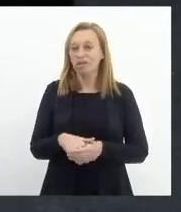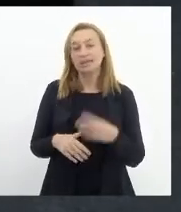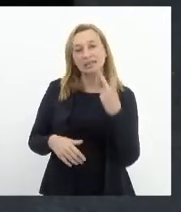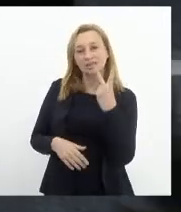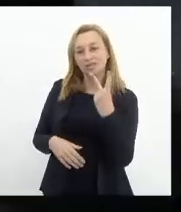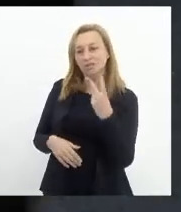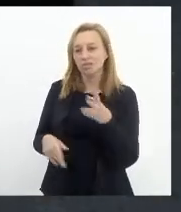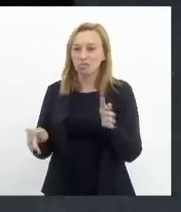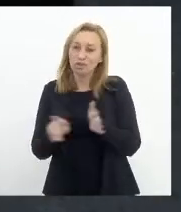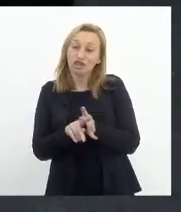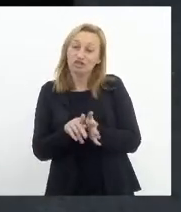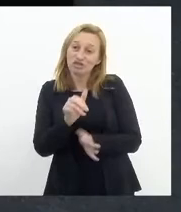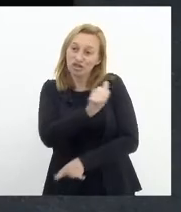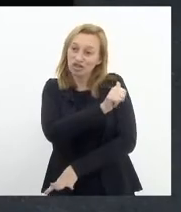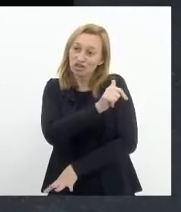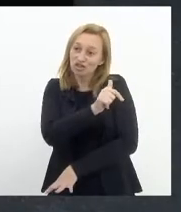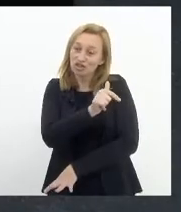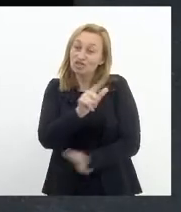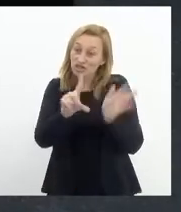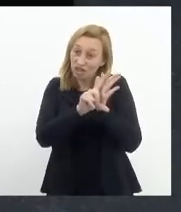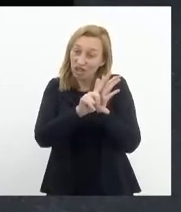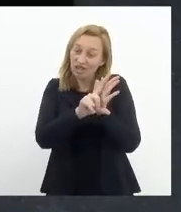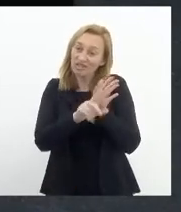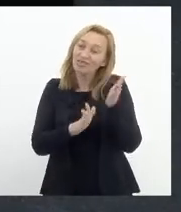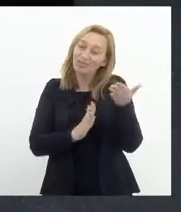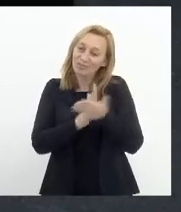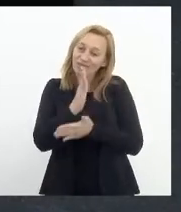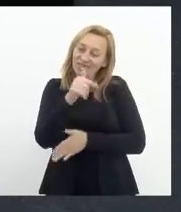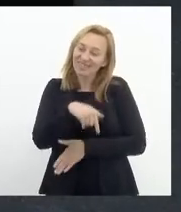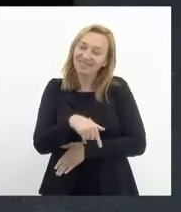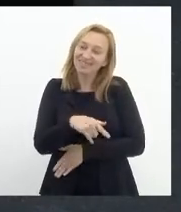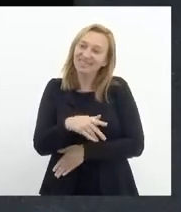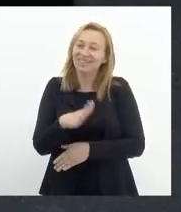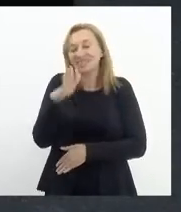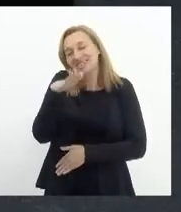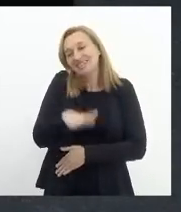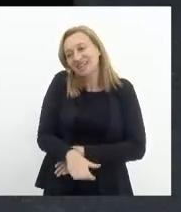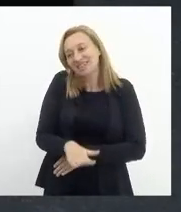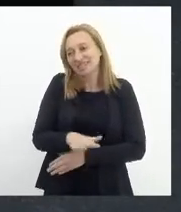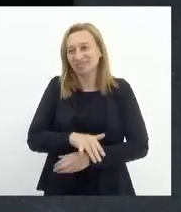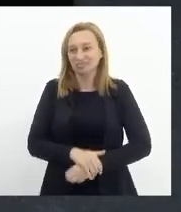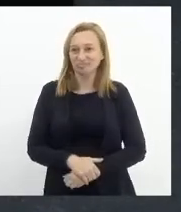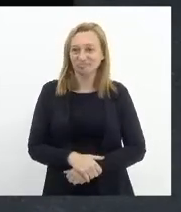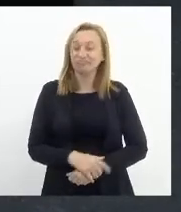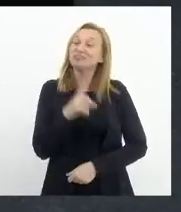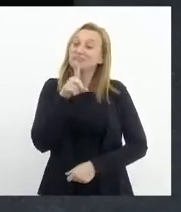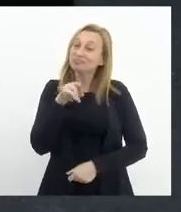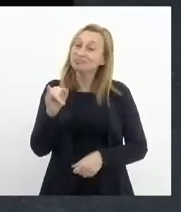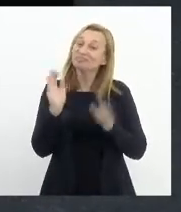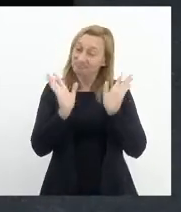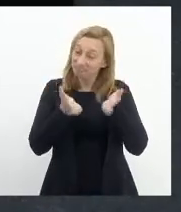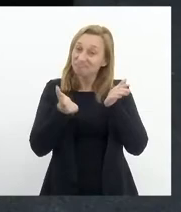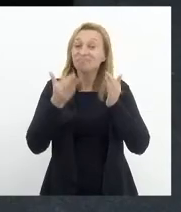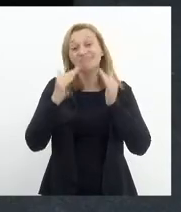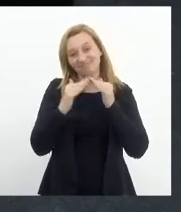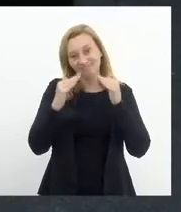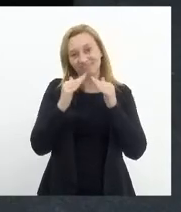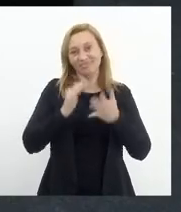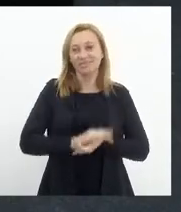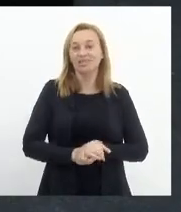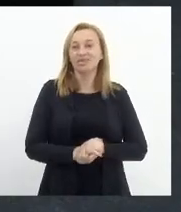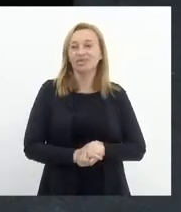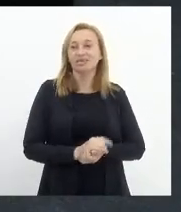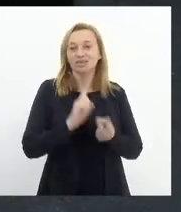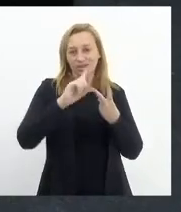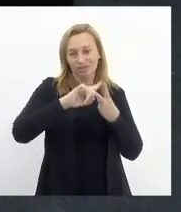projetos de lei que foram aprovados aqui na tarde do dia de hoje aqui na casa. Um é